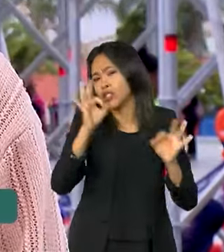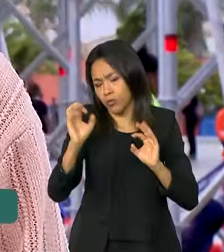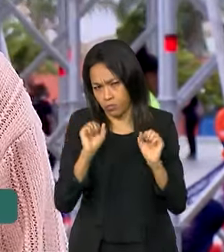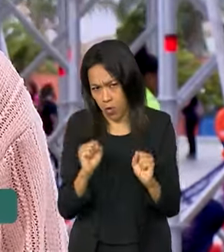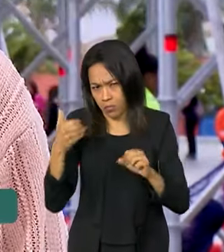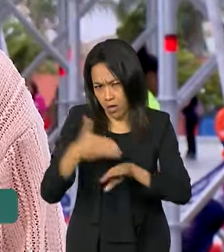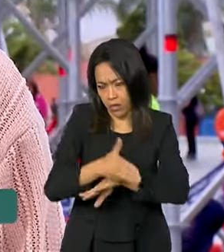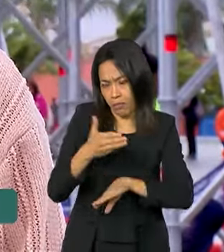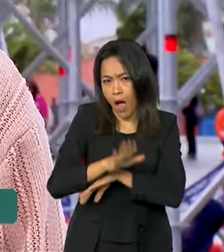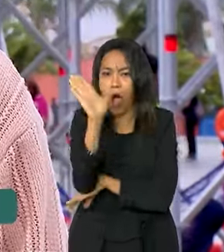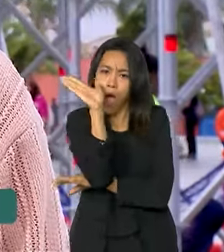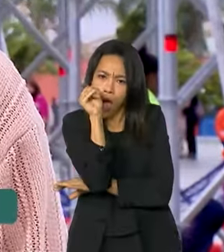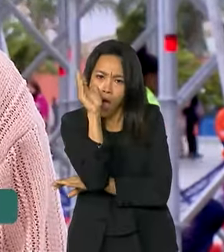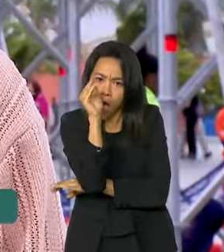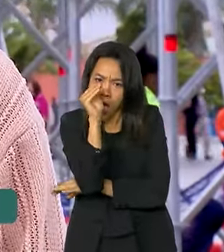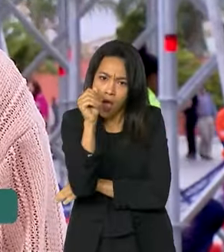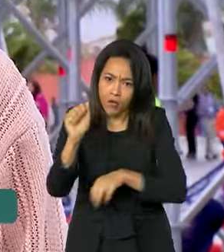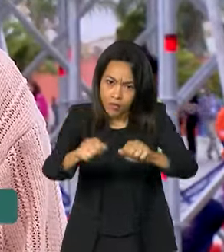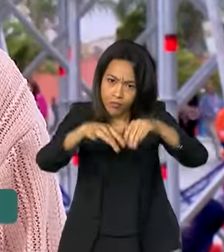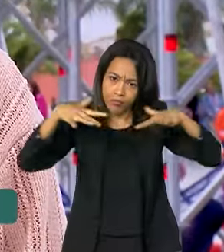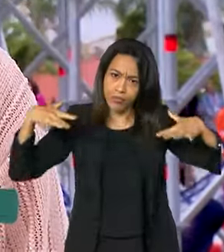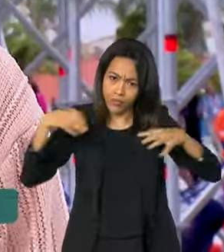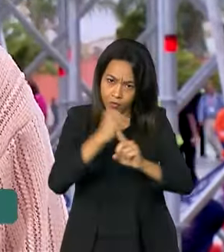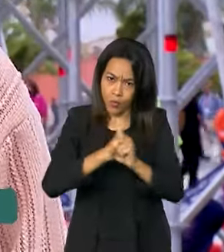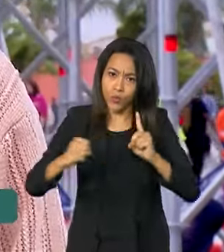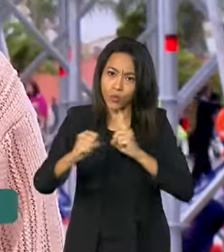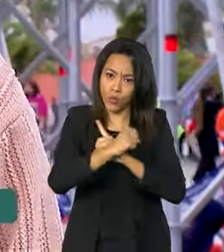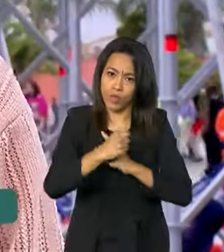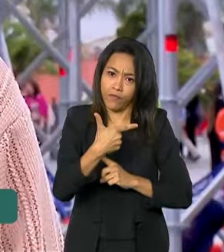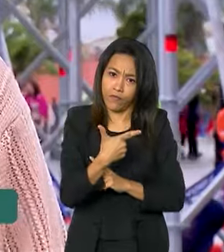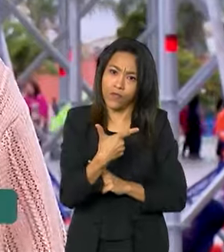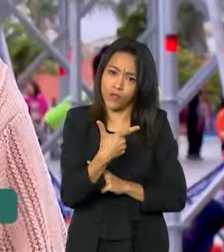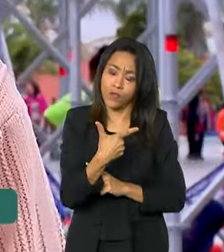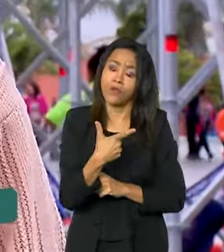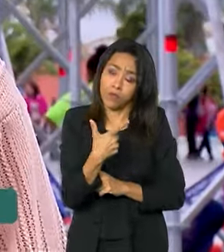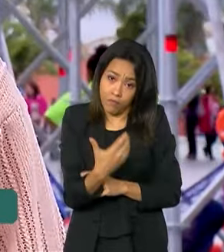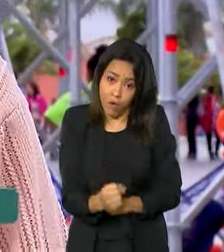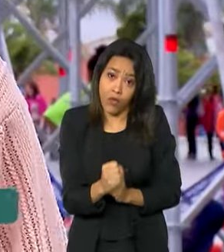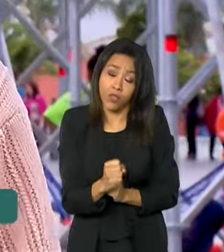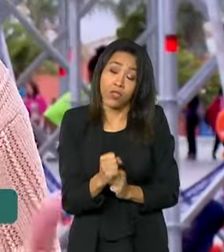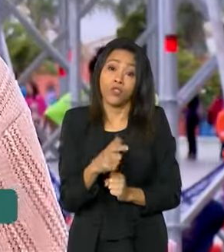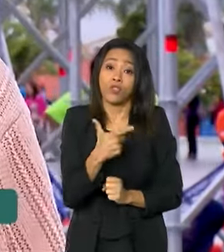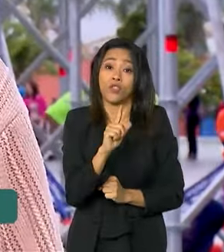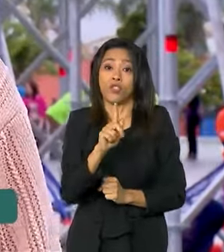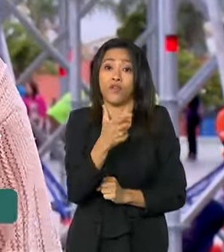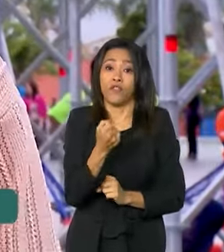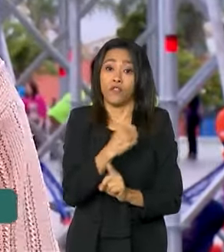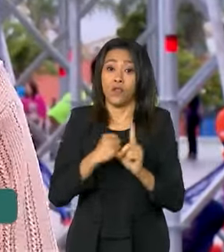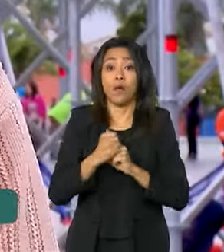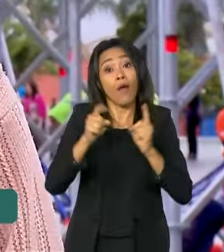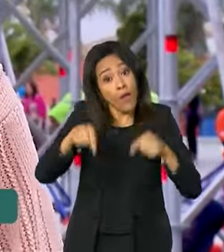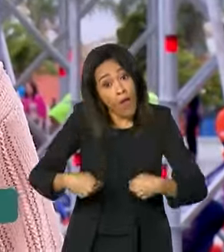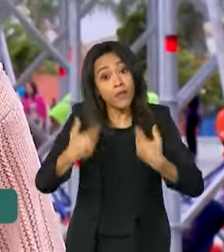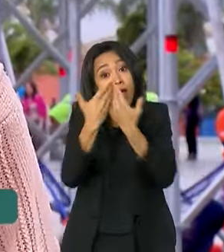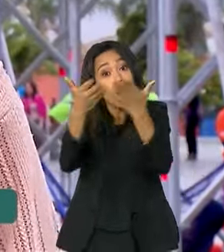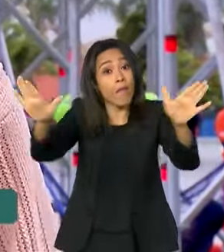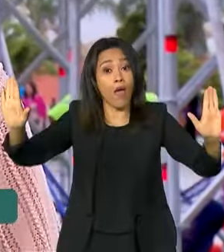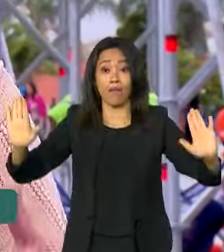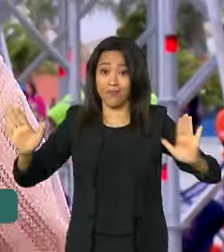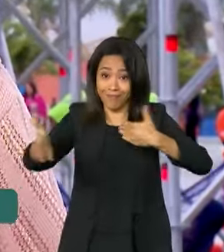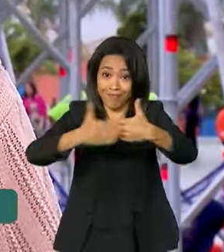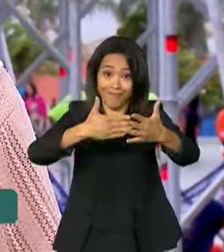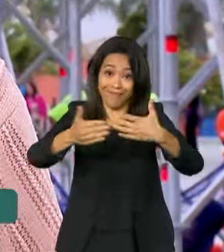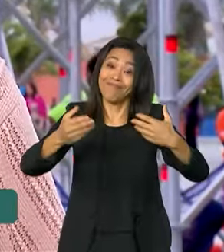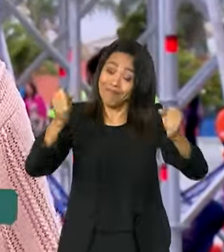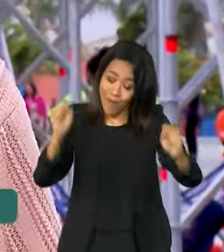poder participar de alguma maneira das atividades do G20 Social? Esse é um evento aberto ao público, então, gostaria de convidar todos e todas